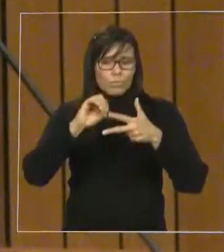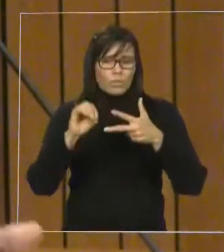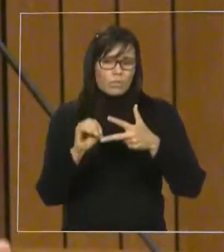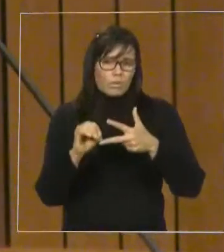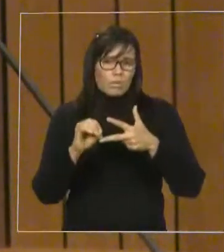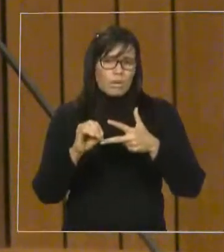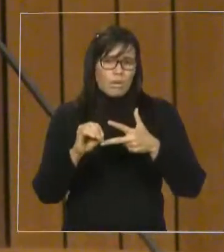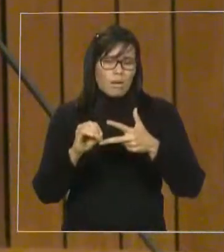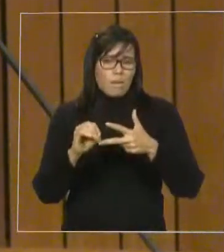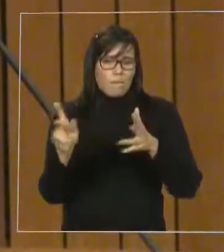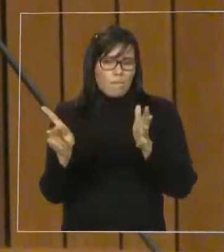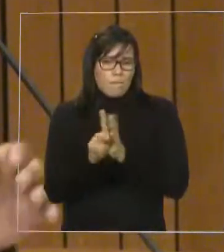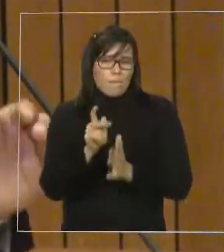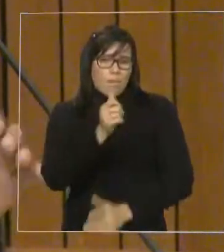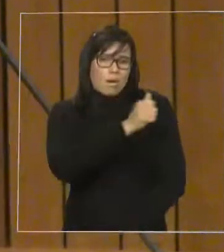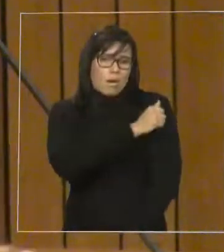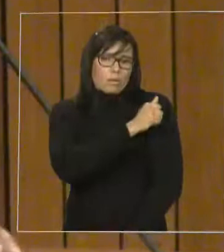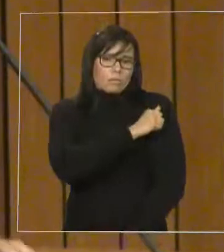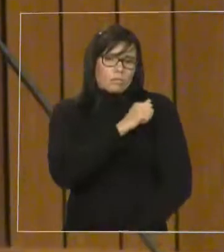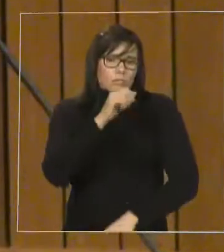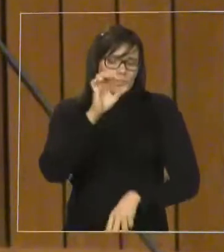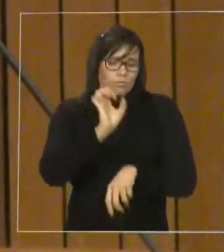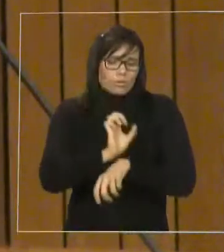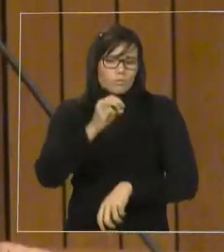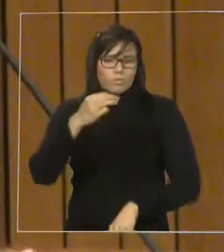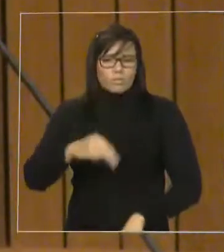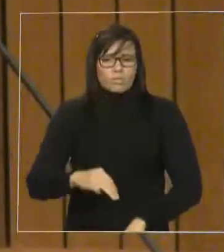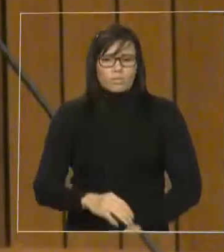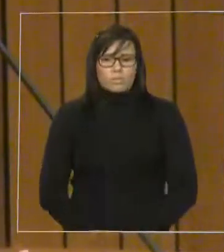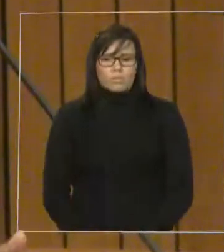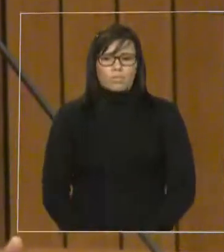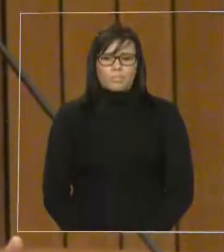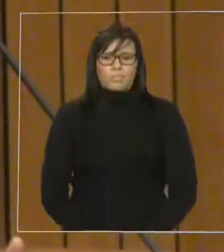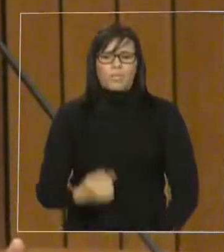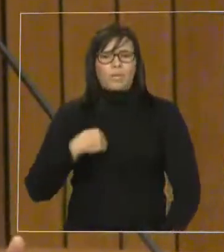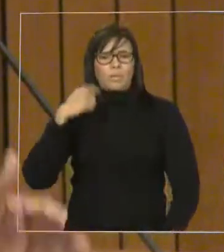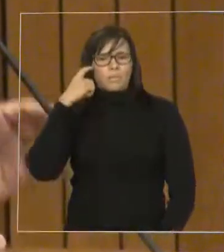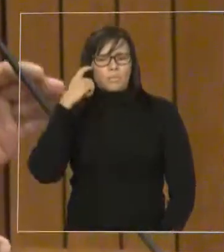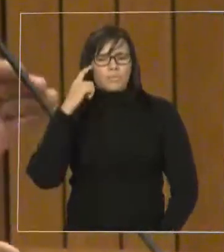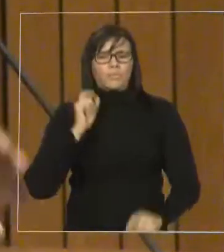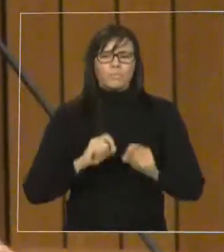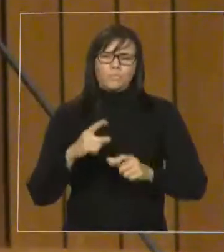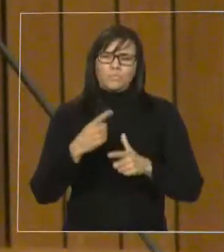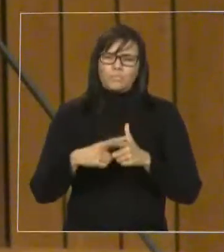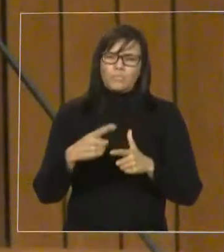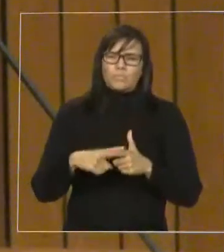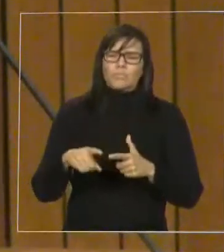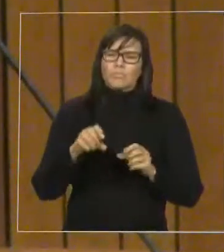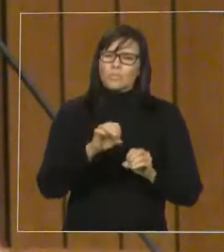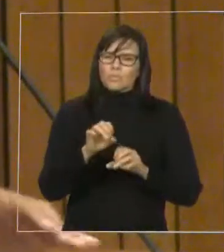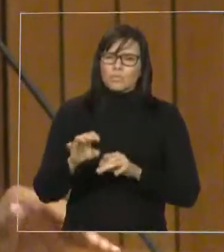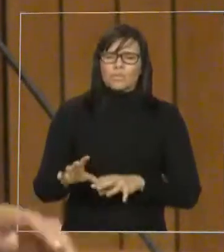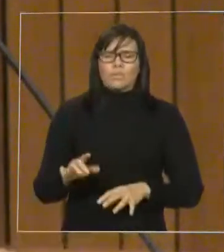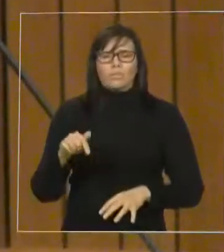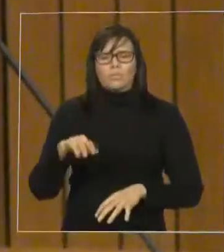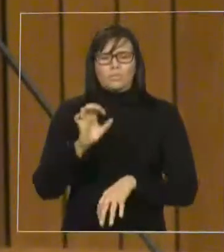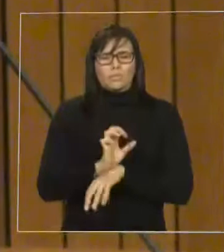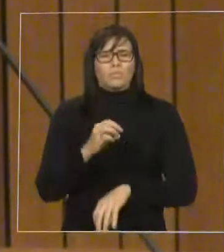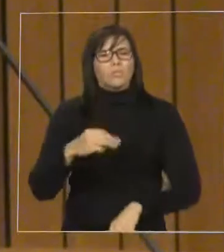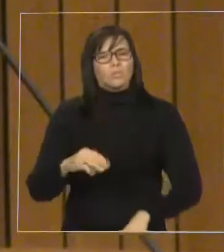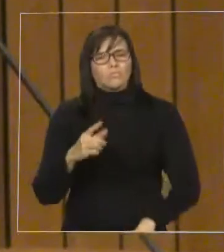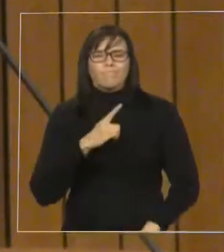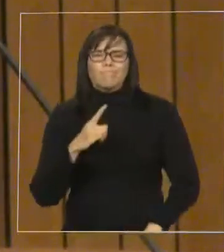a educação embaixo do tapete, os problemas da educação no Maranhão embaixo do tapete. Pelo